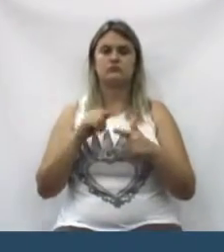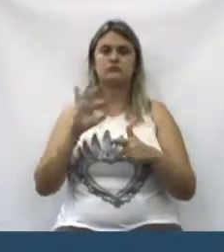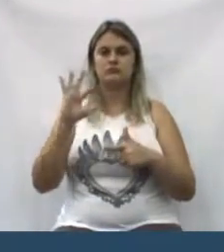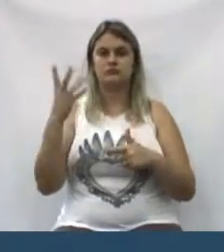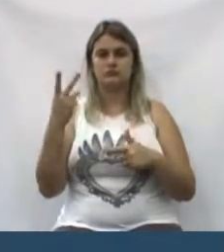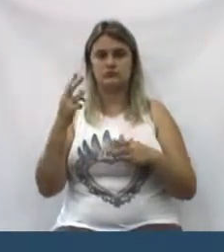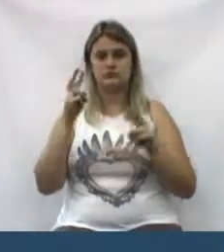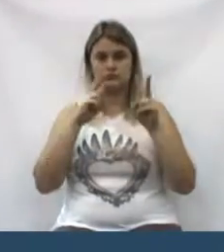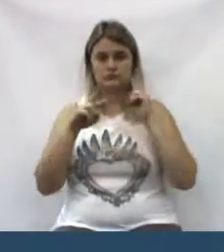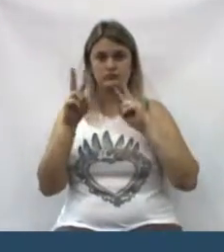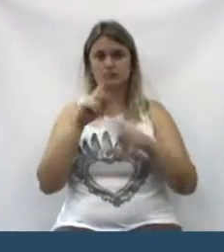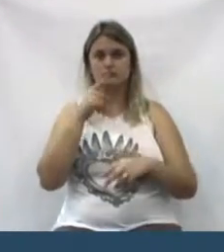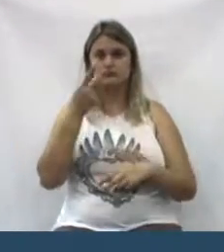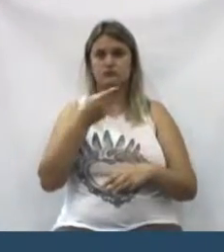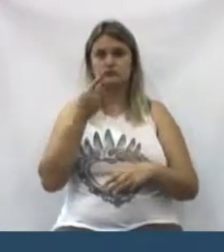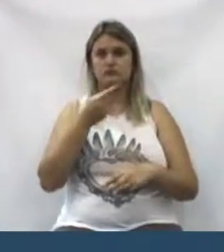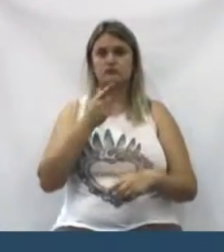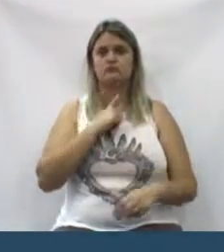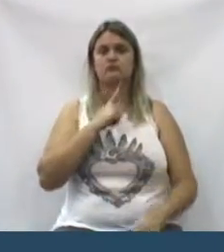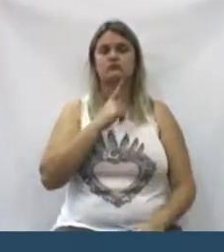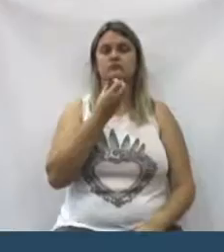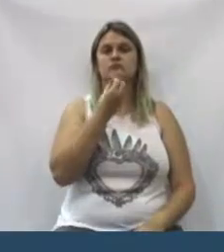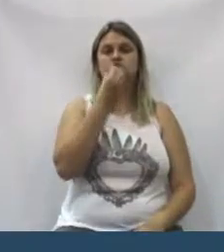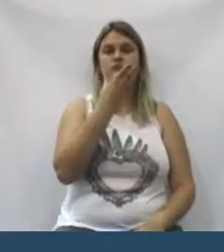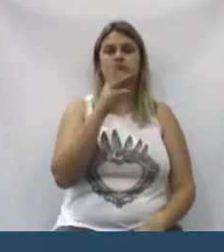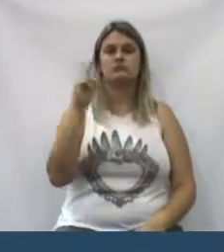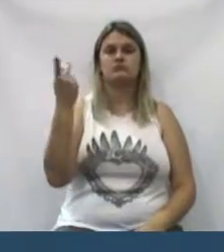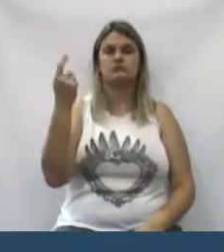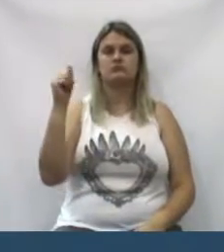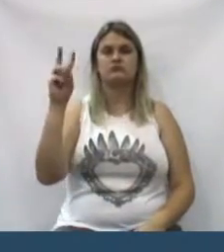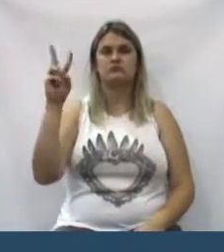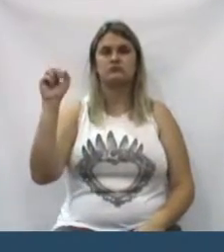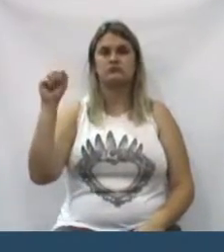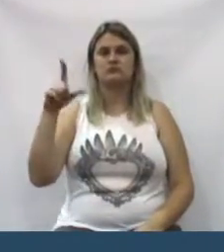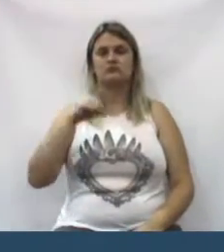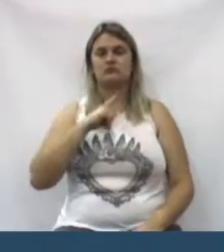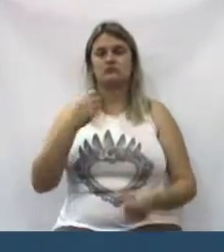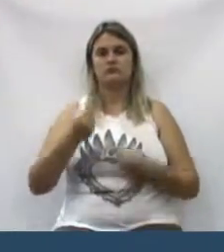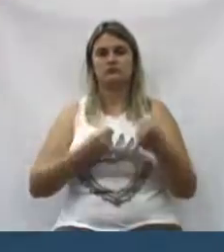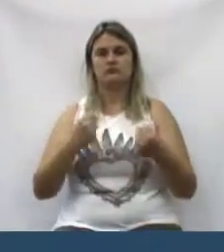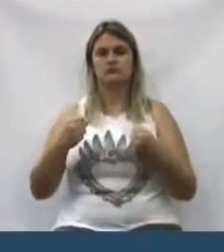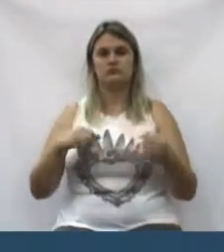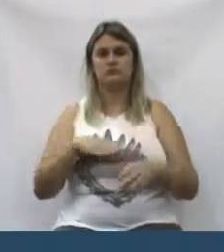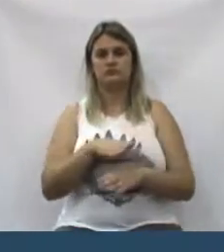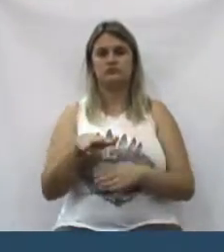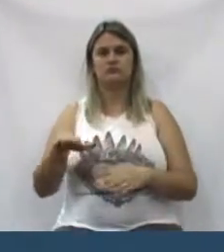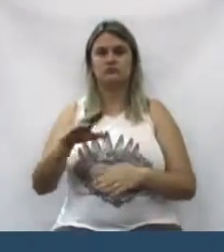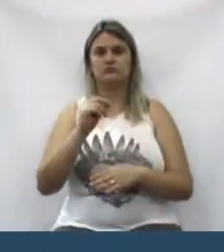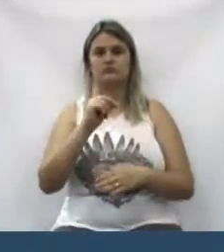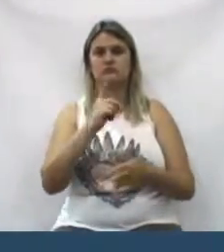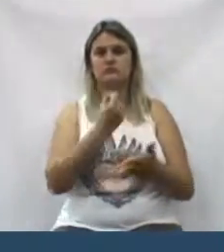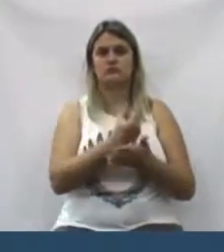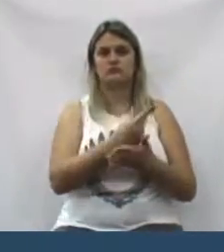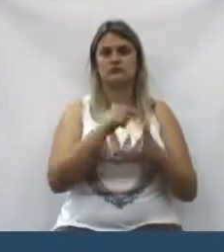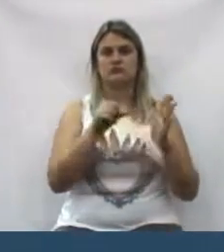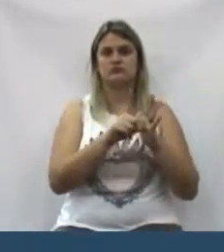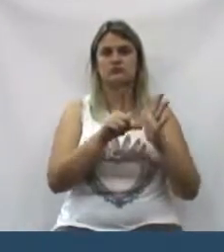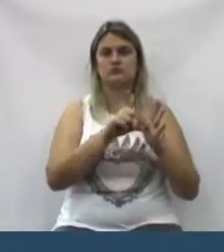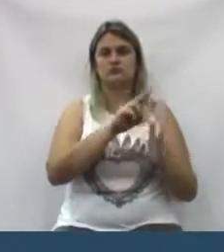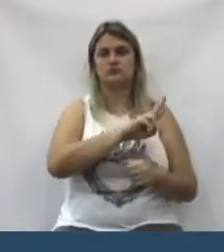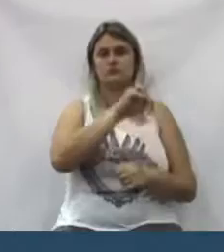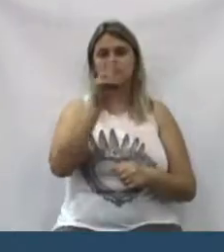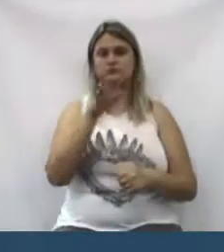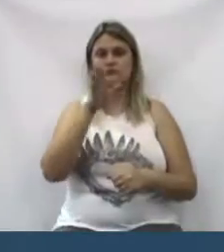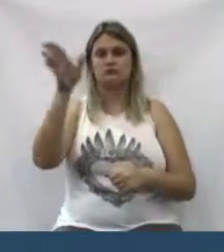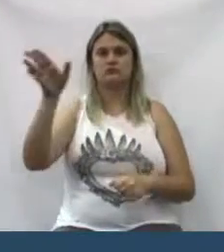O que nós viemos falar que está bom para a van que tem estacionamento e o povo hoje não compra nas lojas do União da Vitória e